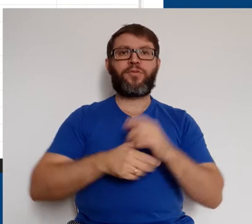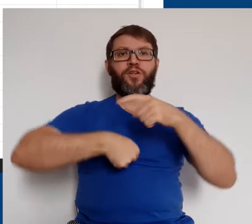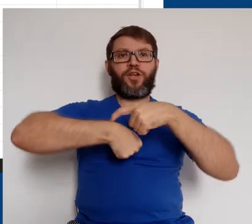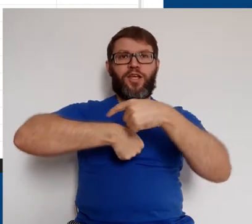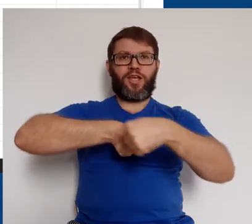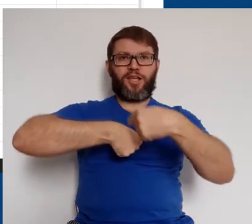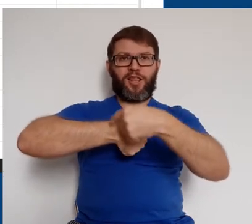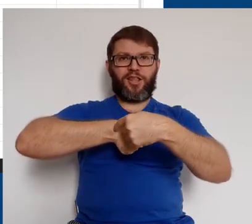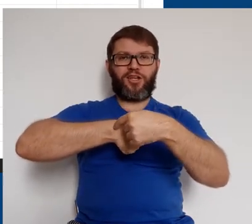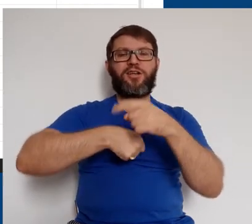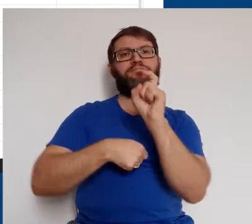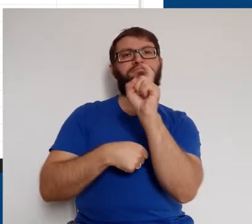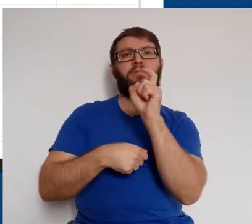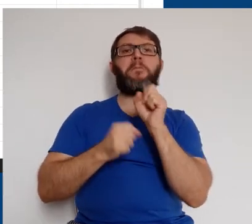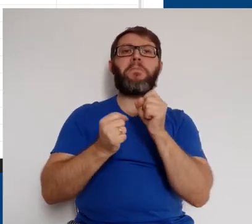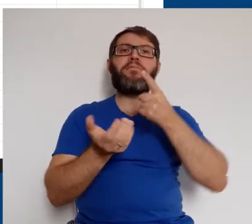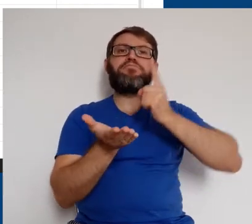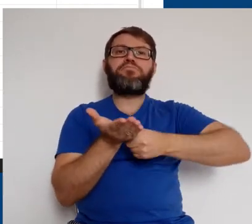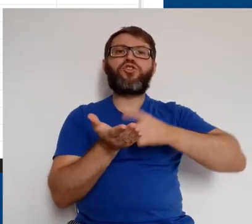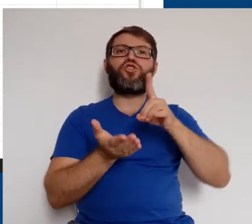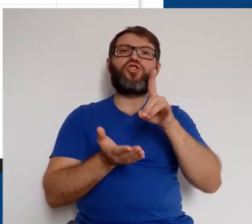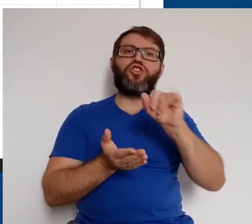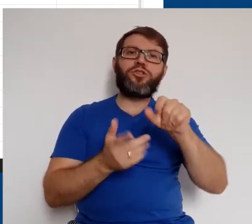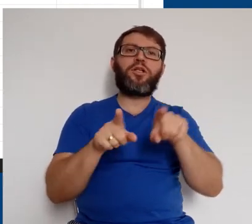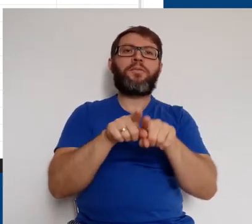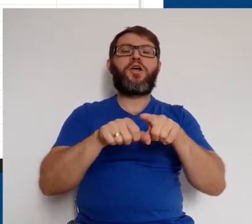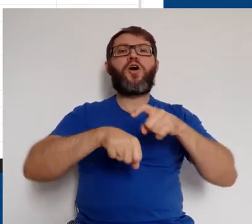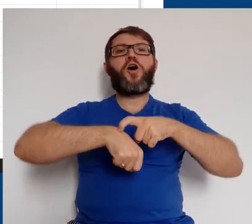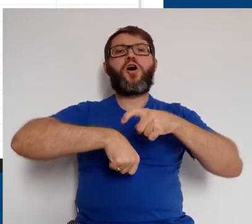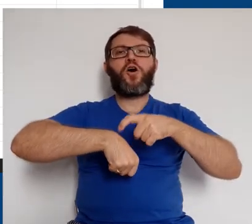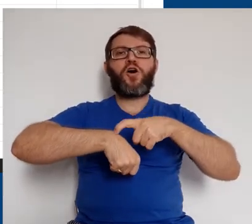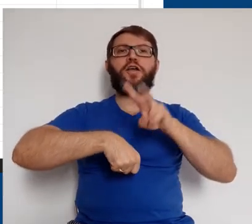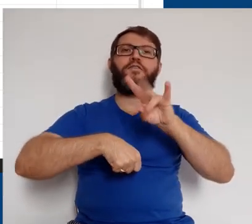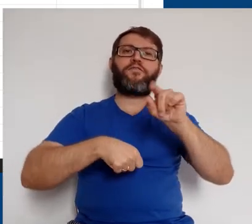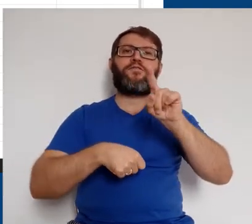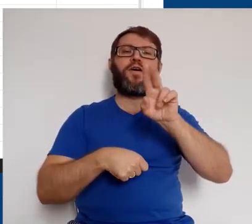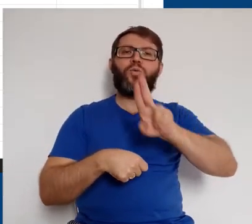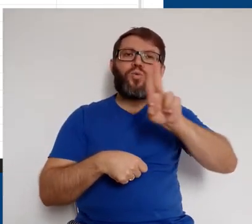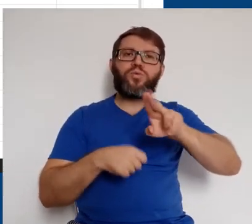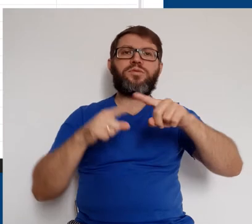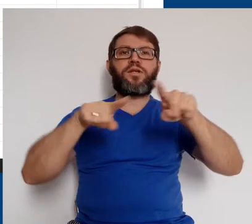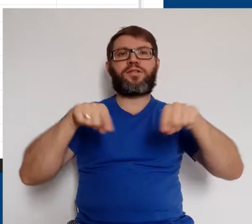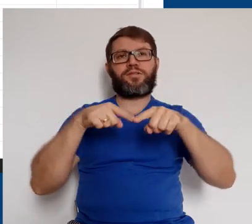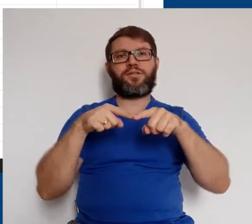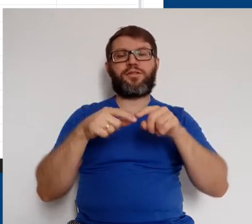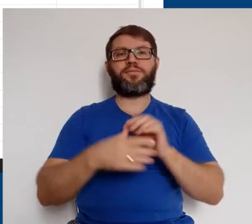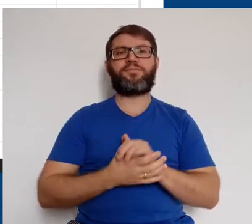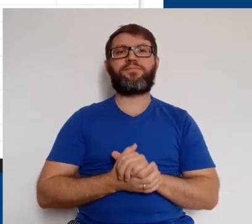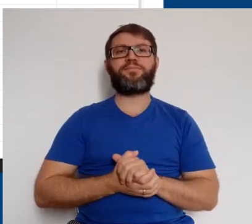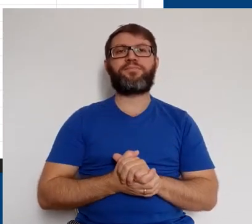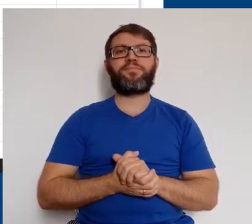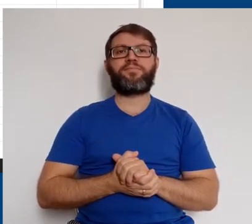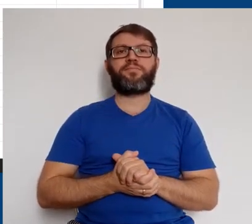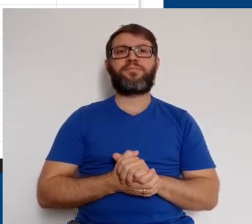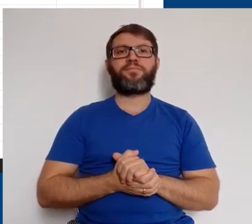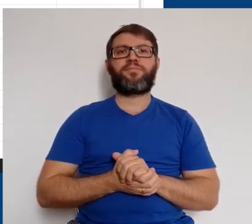No ícone do relógio, podemos confirmar o dia e o horário em que será utilizada essa sala.